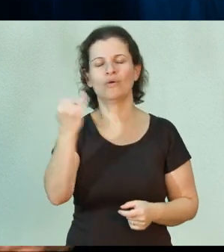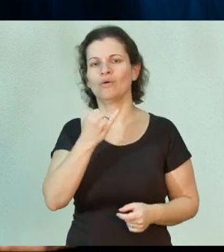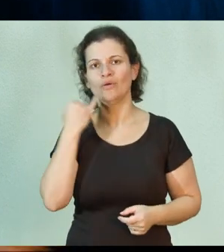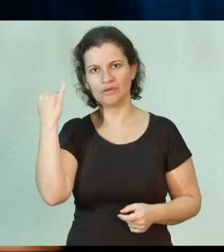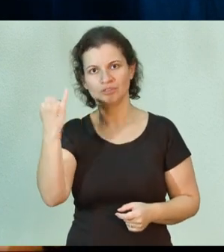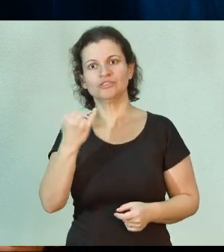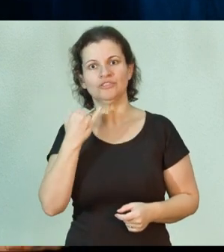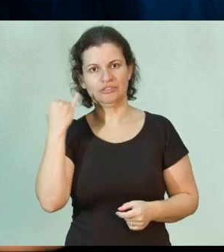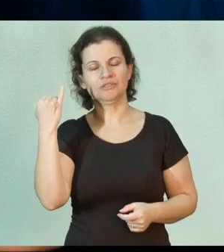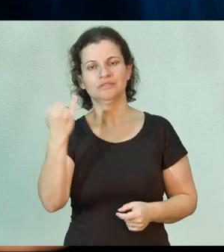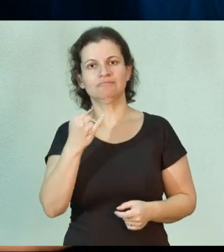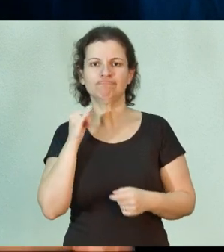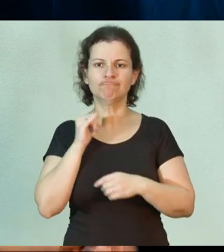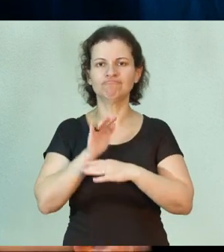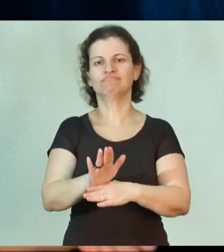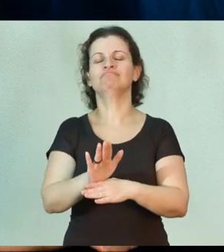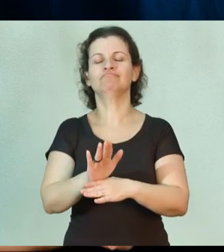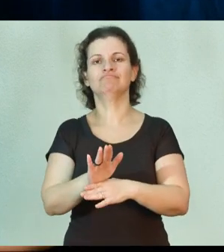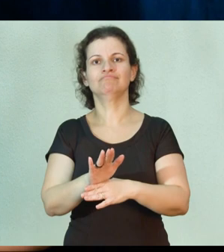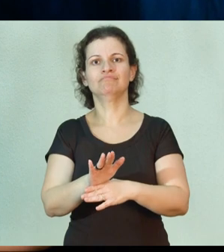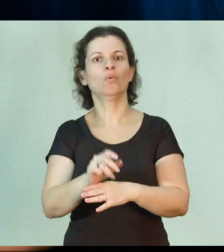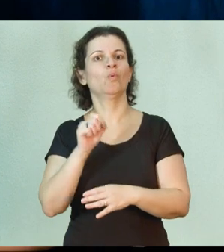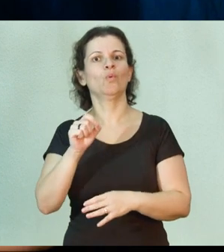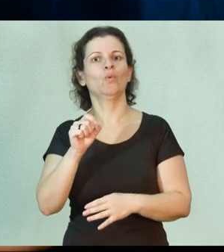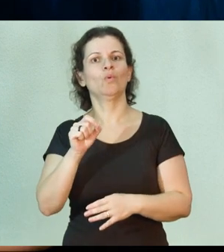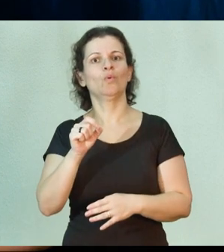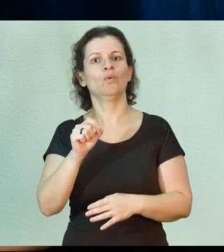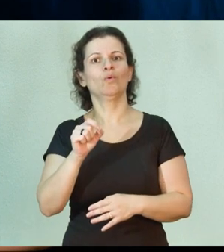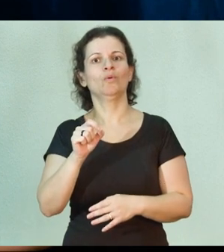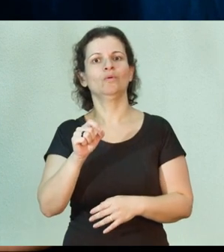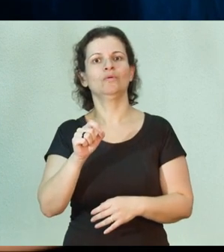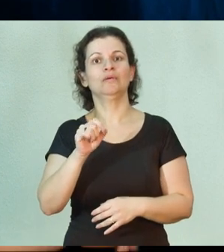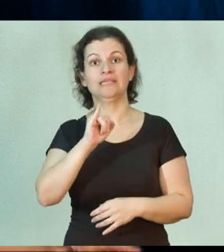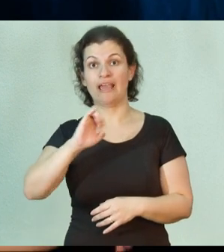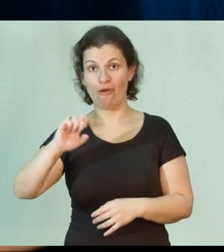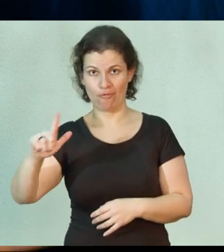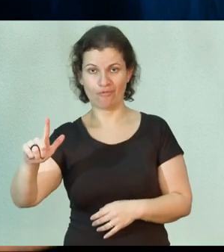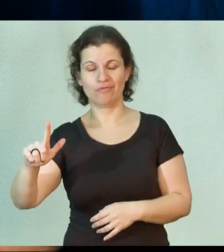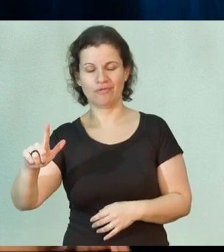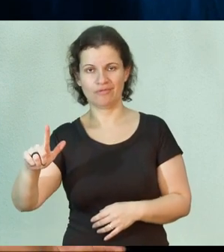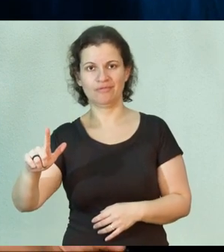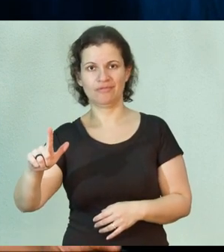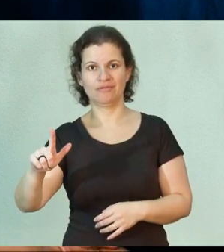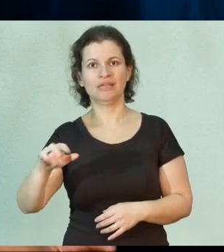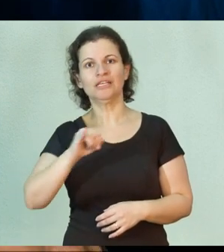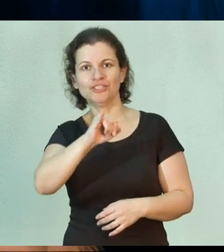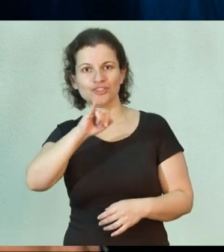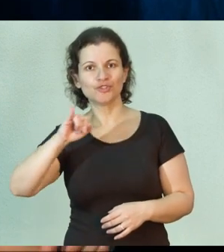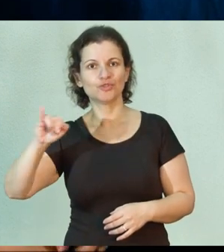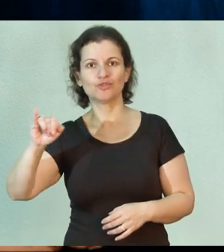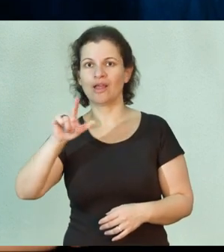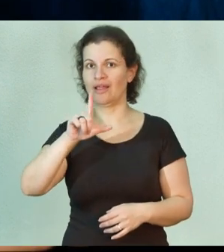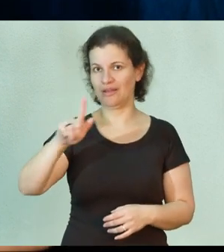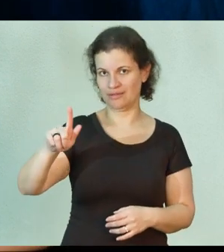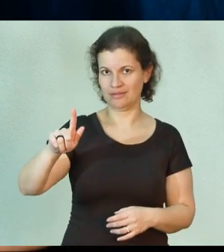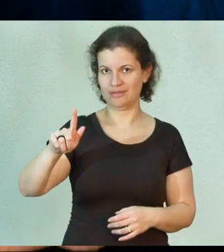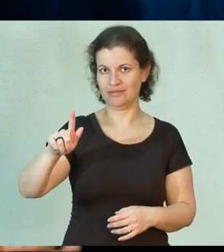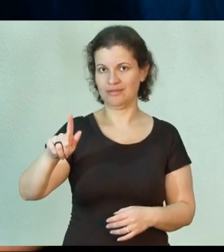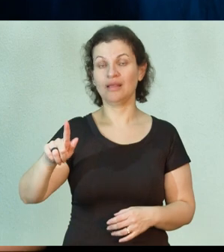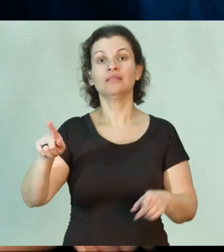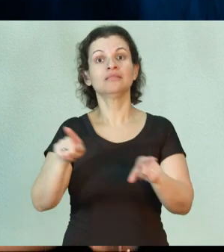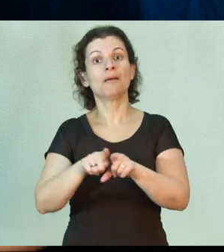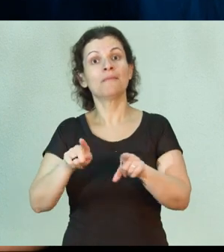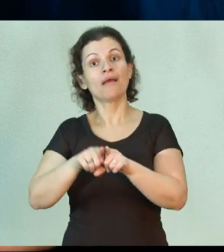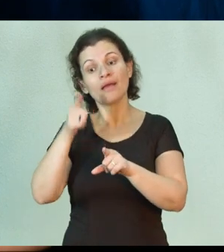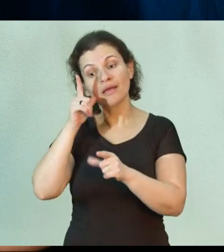contribuição do Instituto do IEL, do Instituto de Linguagem, que